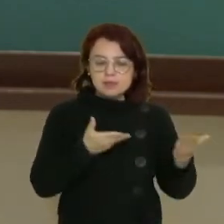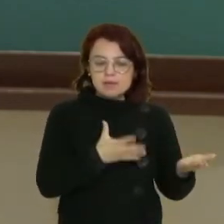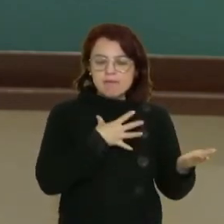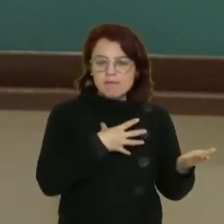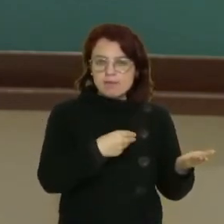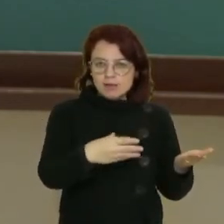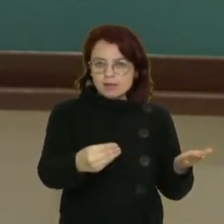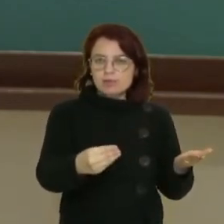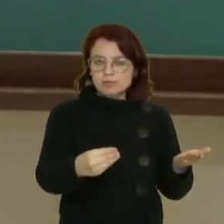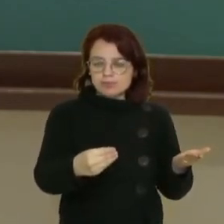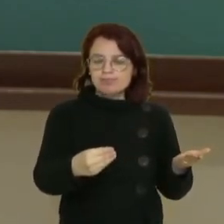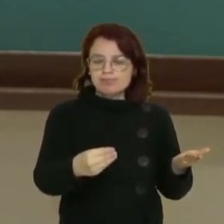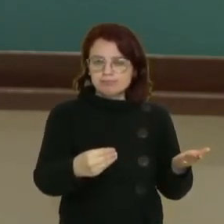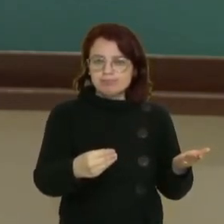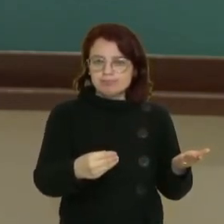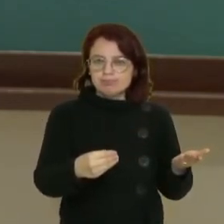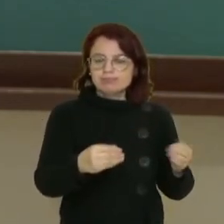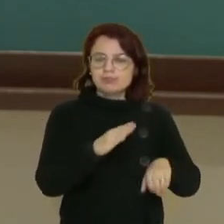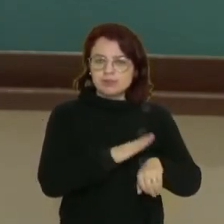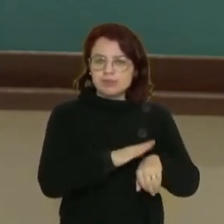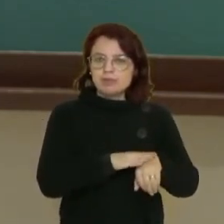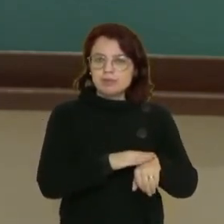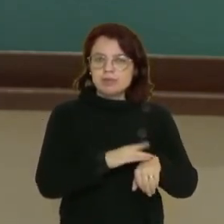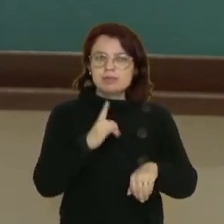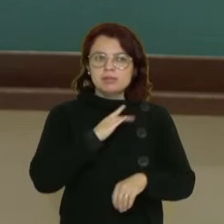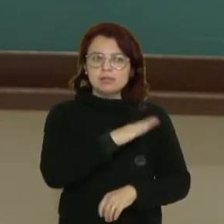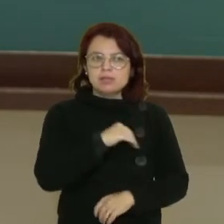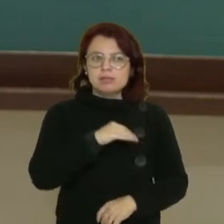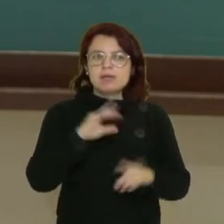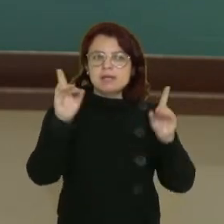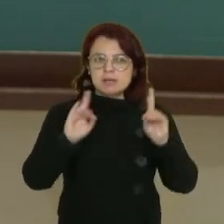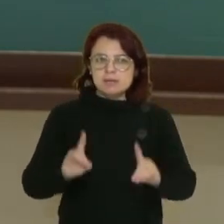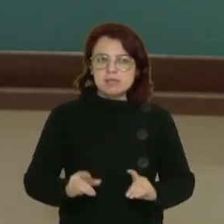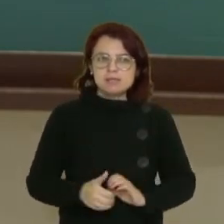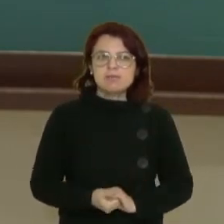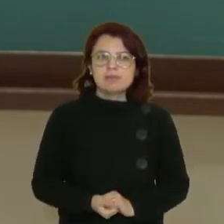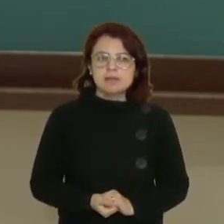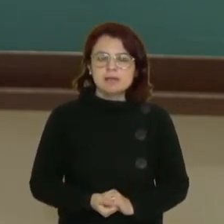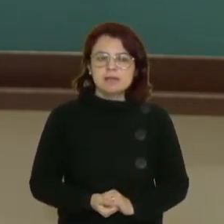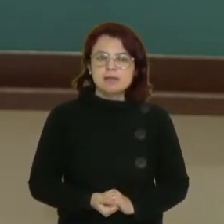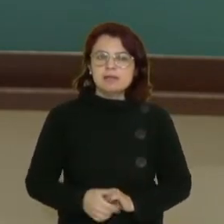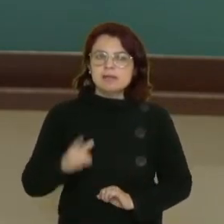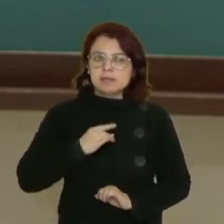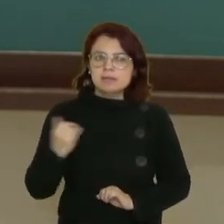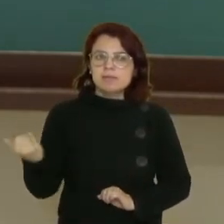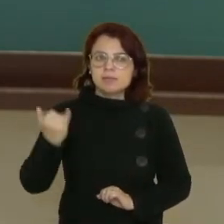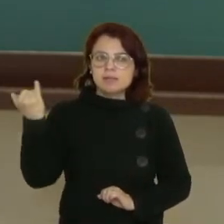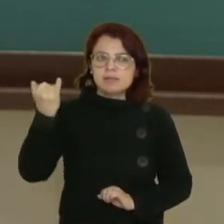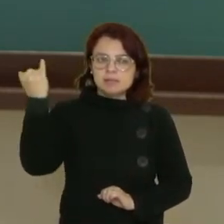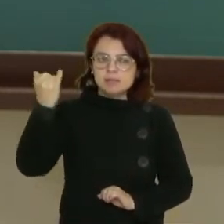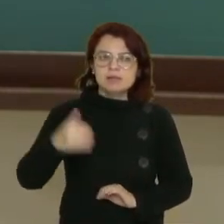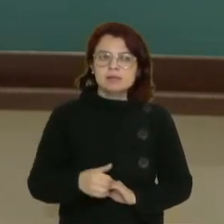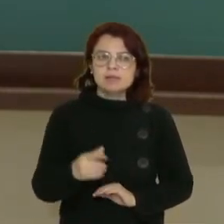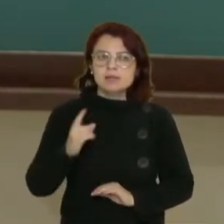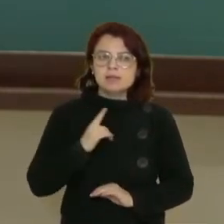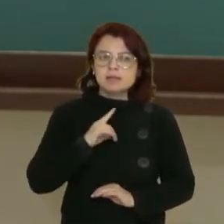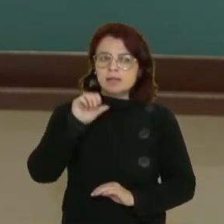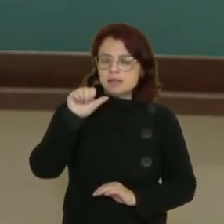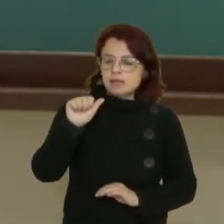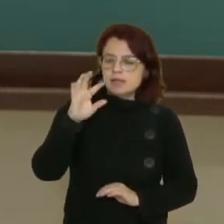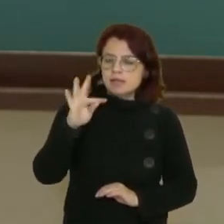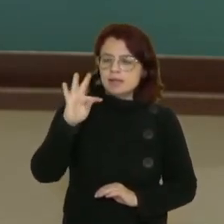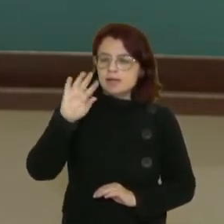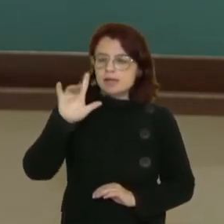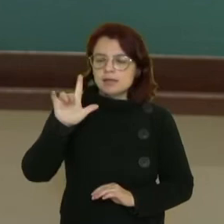Cronos, então, filhos do tempo, eram chamados de deuses. Um detalhe interessante, aqui temos o Atlas, o titã que